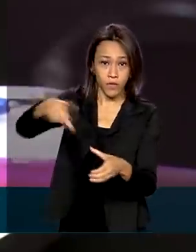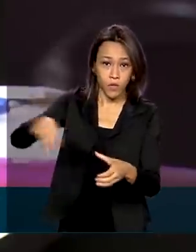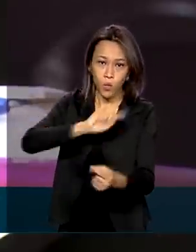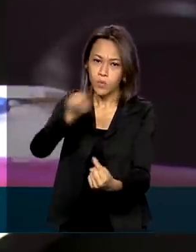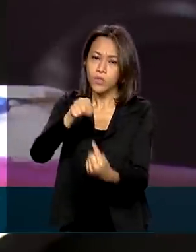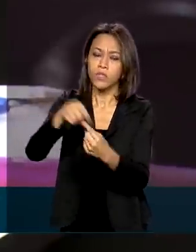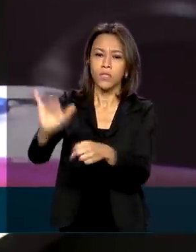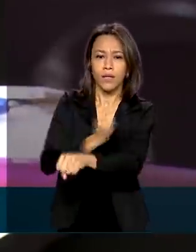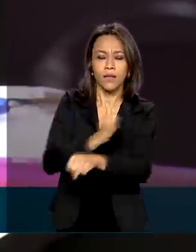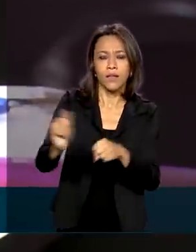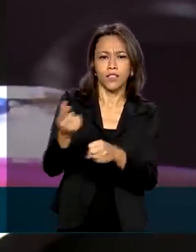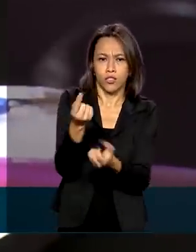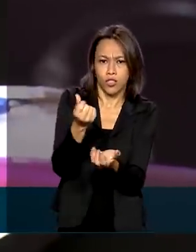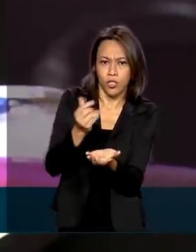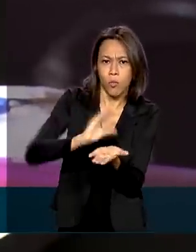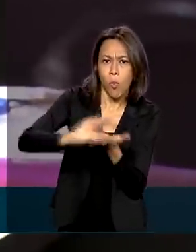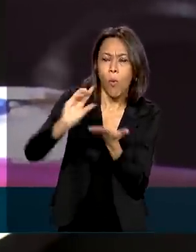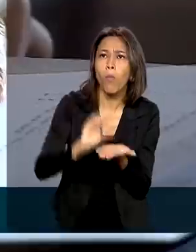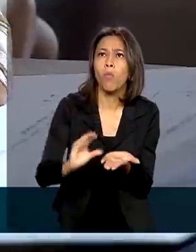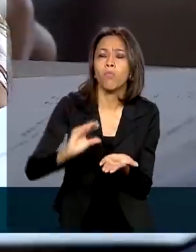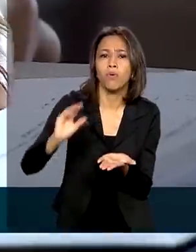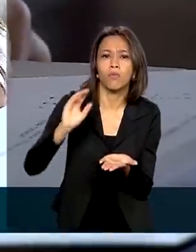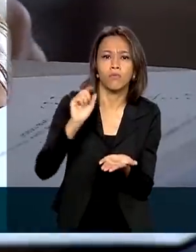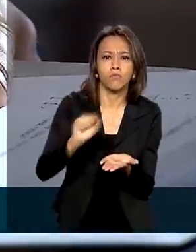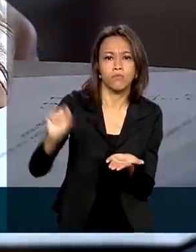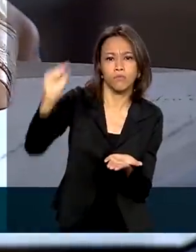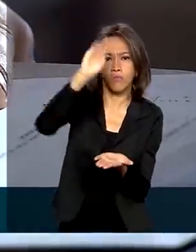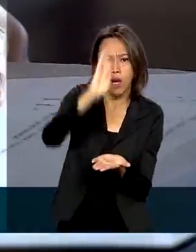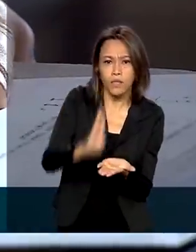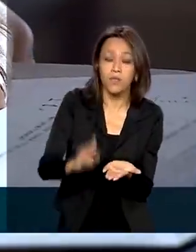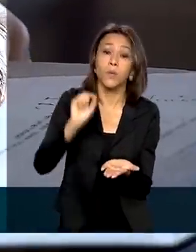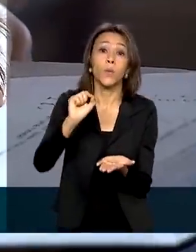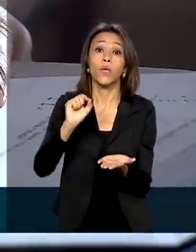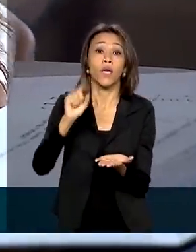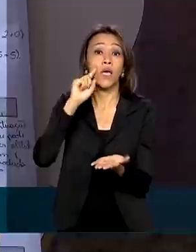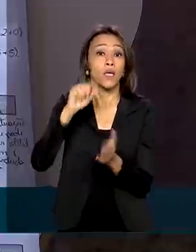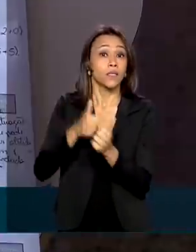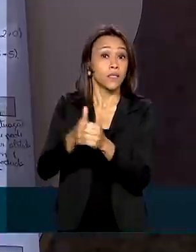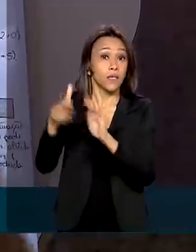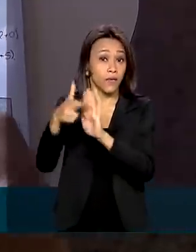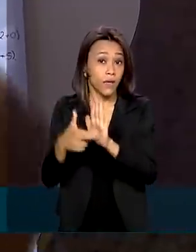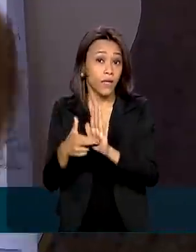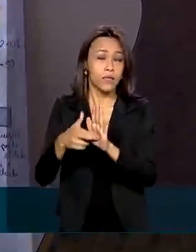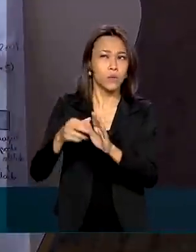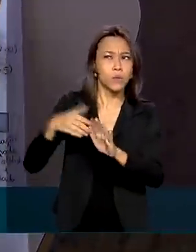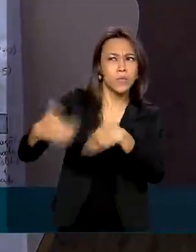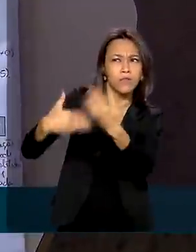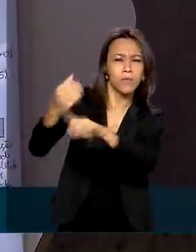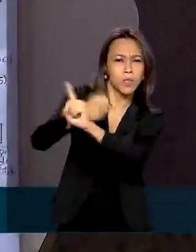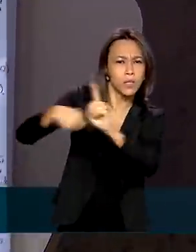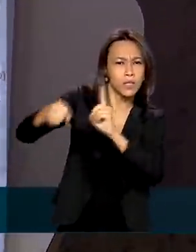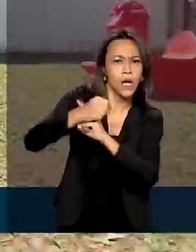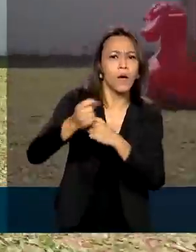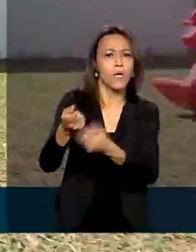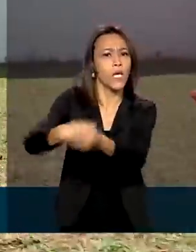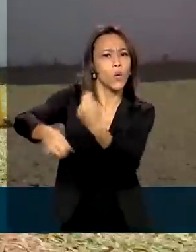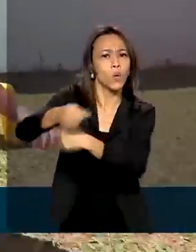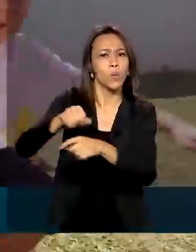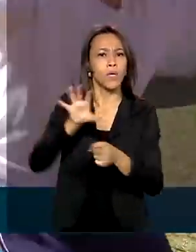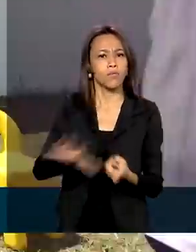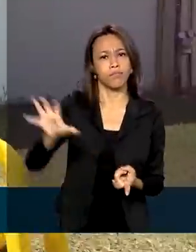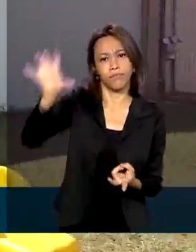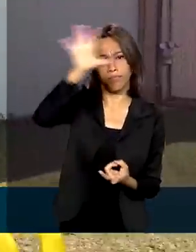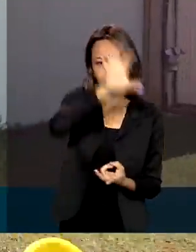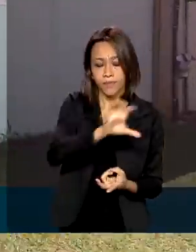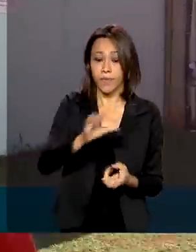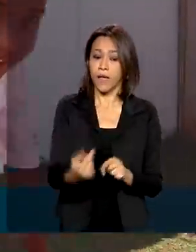distribuir recursos pelo país, levando em consideração o desenvolvimento social e econômico das regiões. O Fundeb